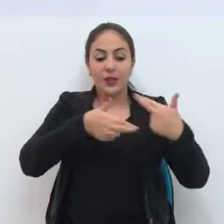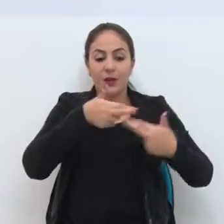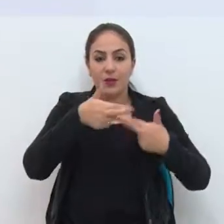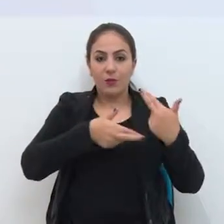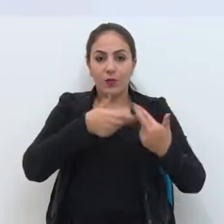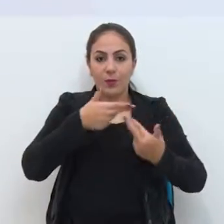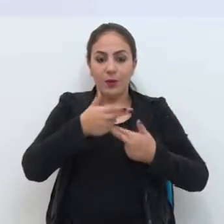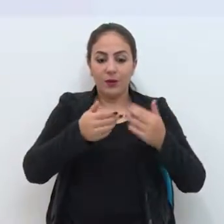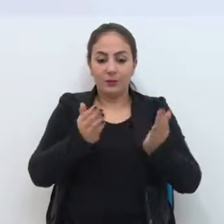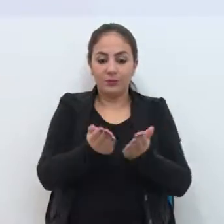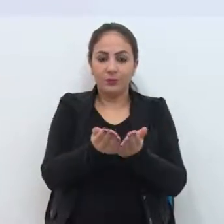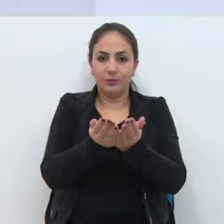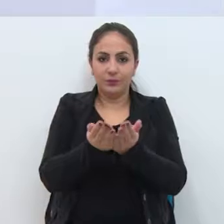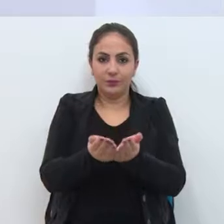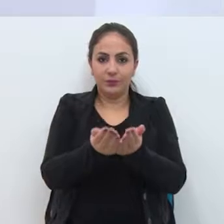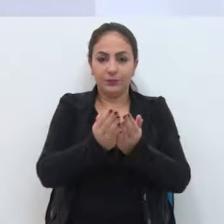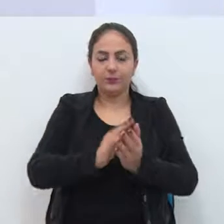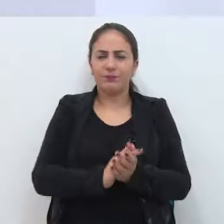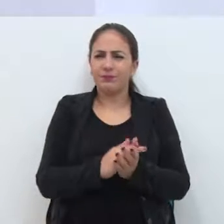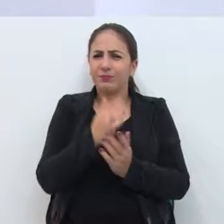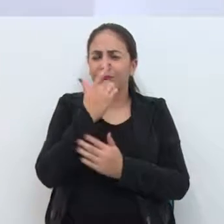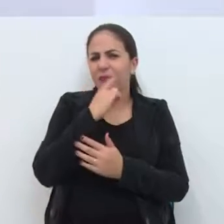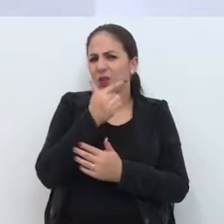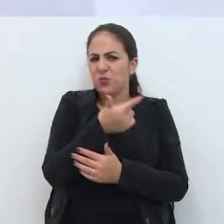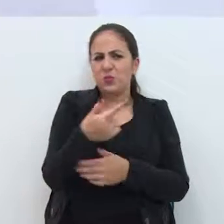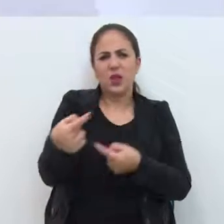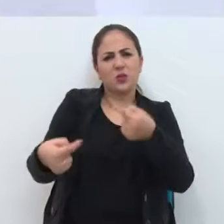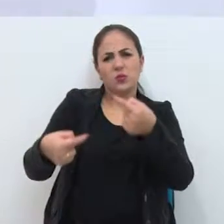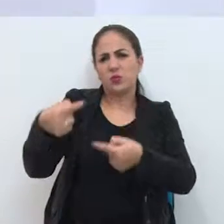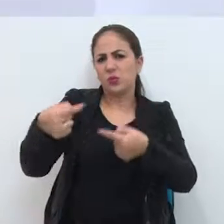revitalizar o monumento. É indiscutível